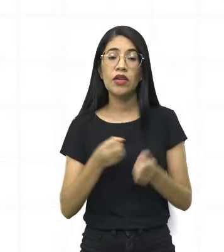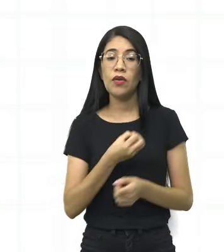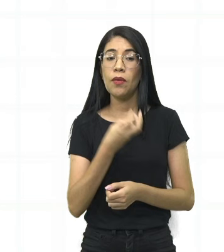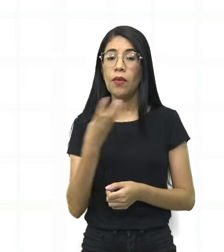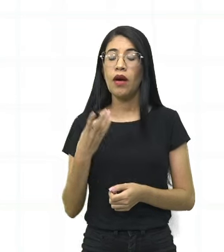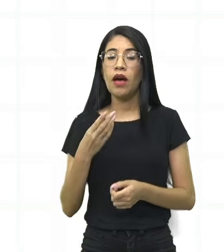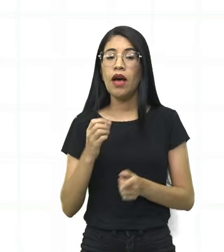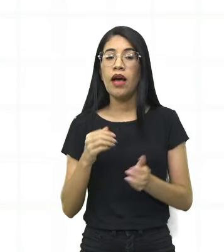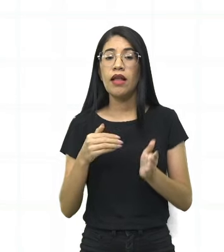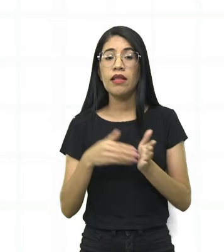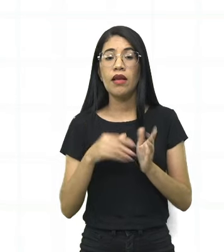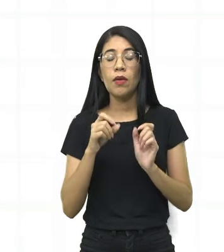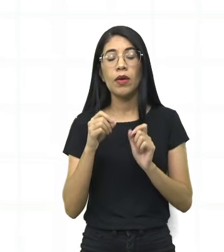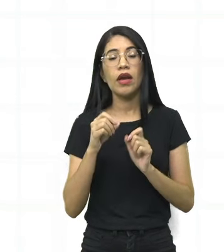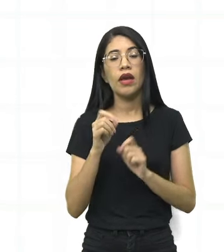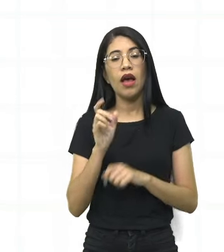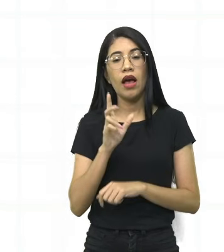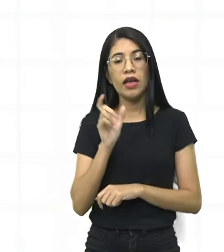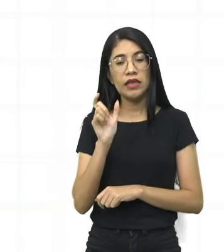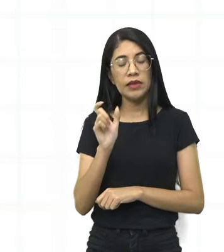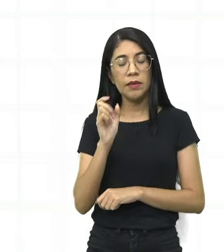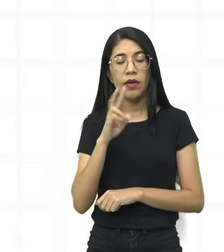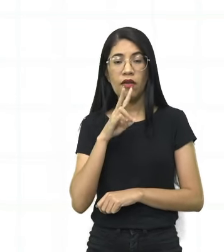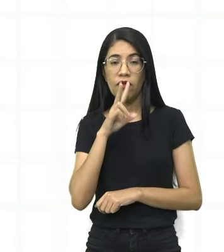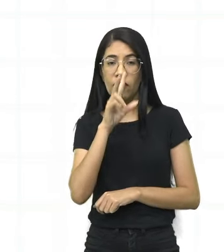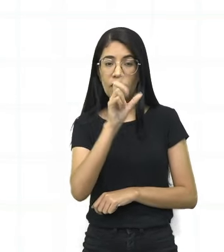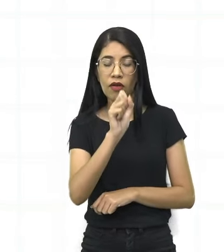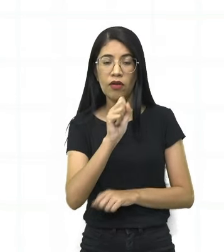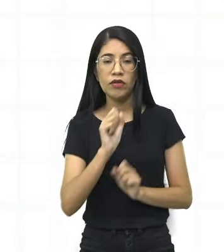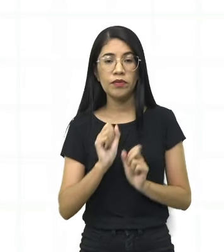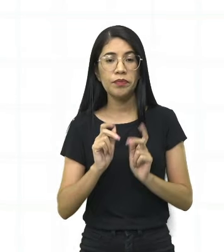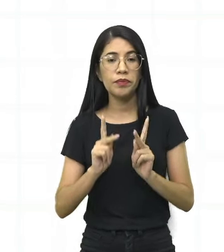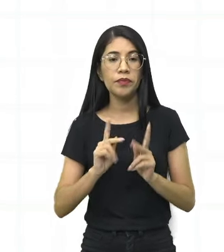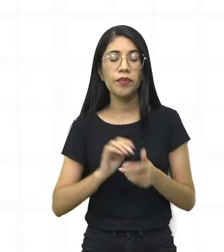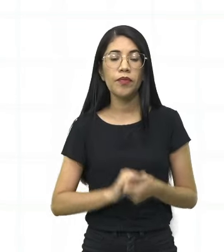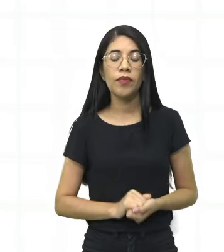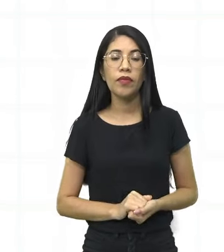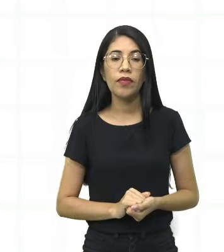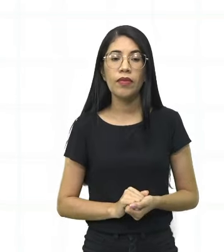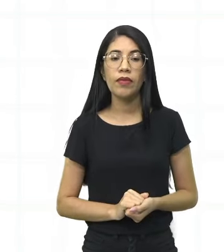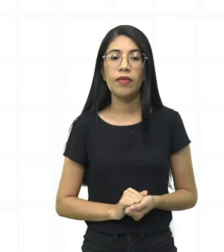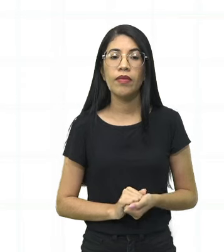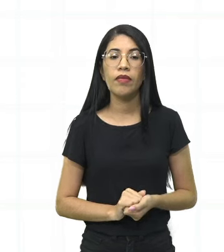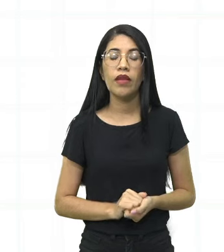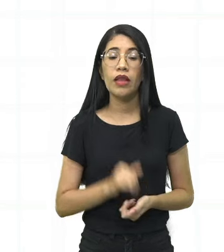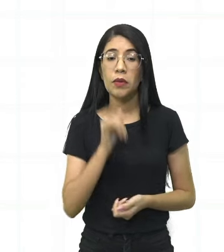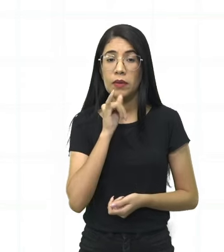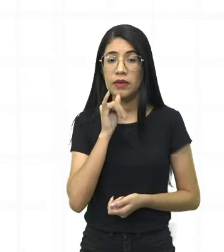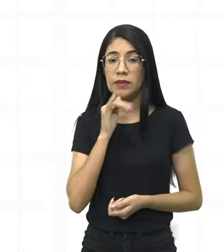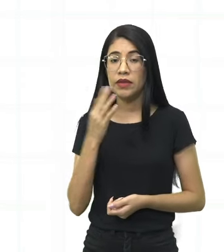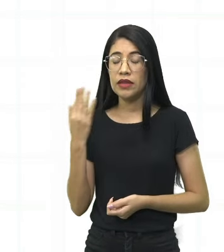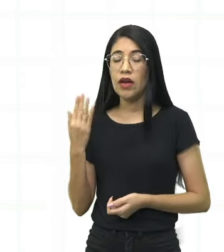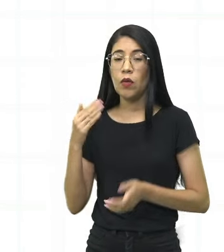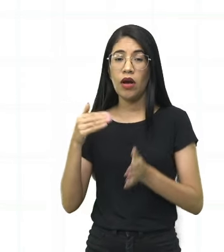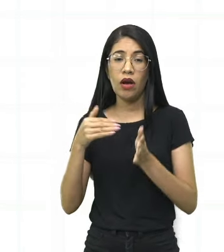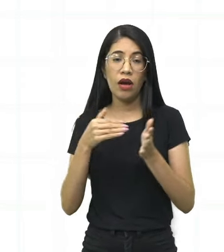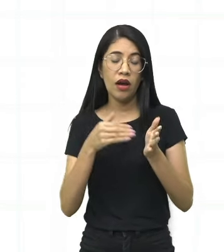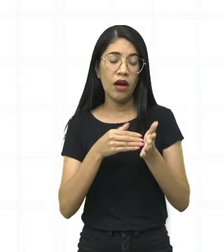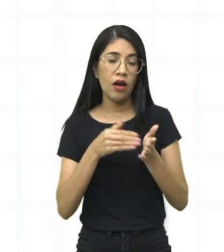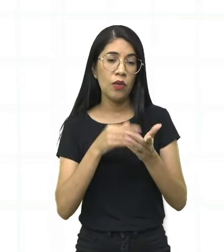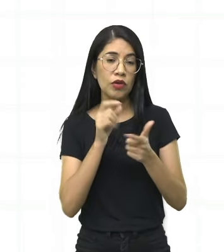a sílaba tônica da última palavra, tá bom? Então, nesse caso, a sílaba, a última sílaba,